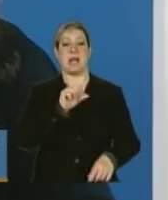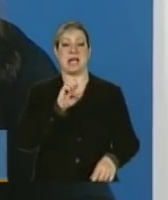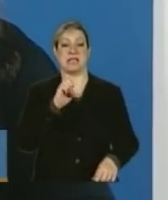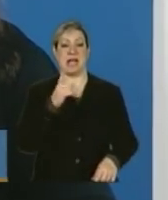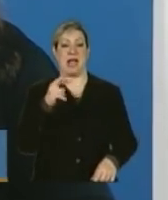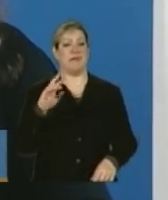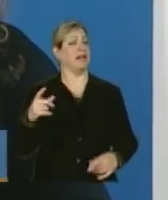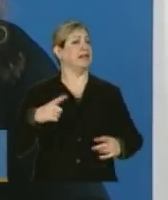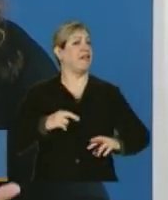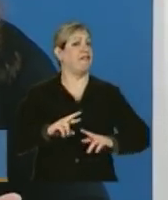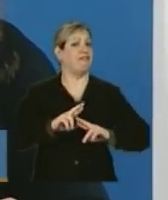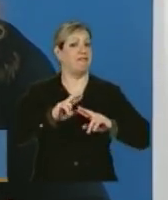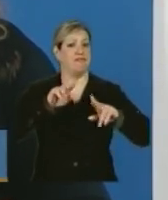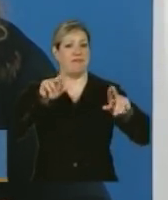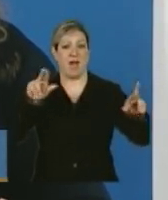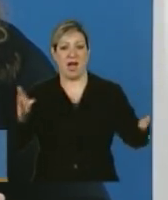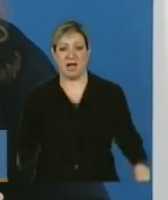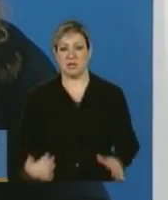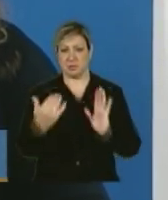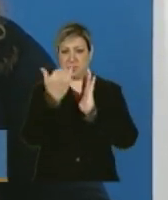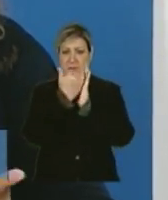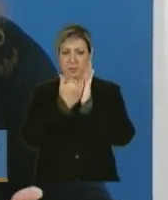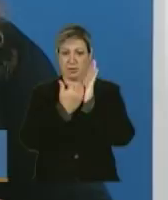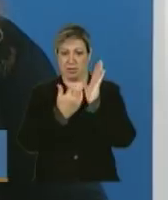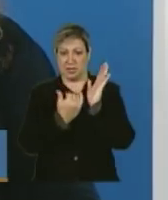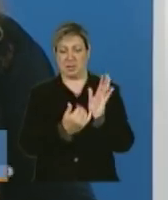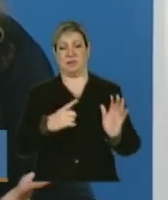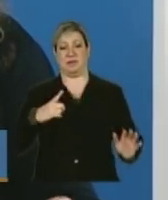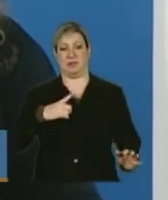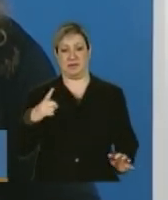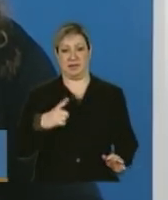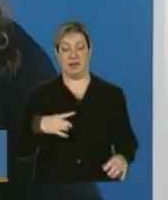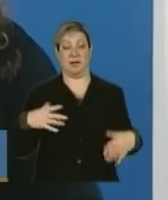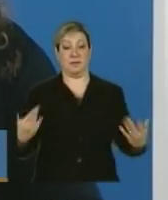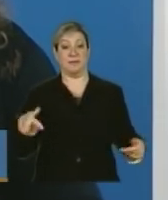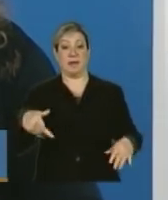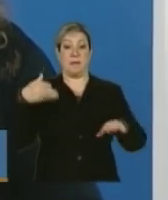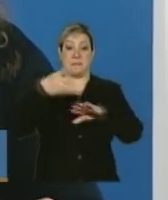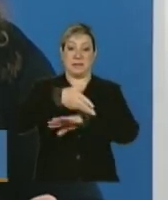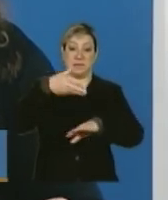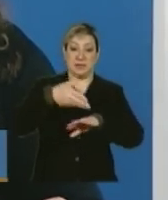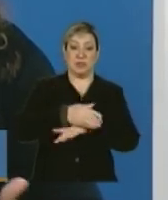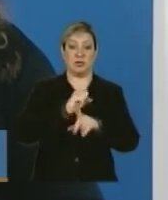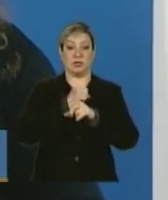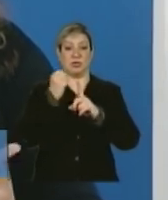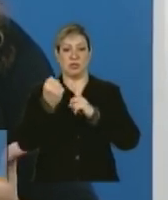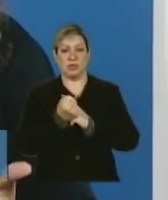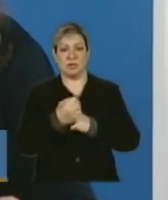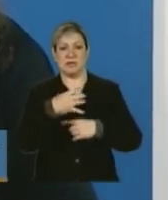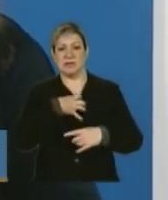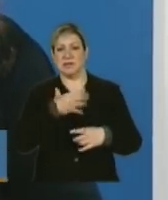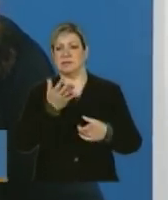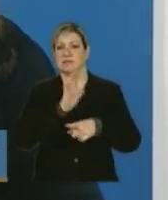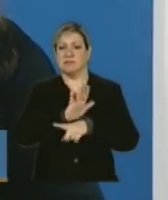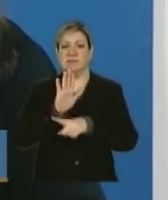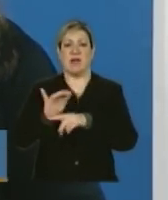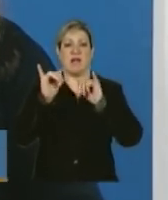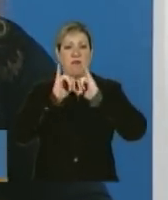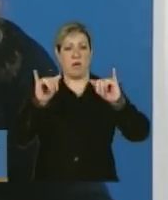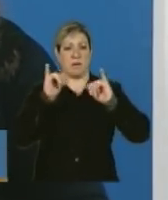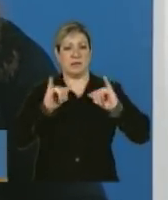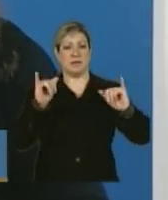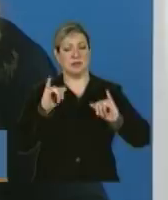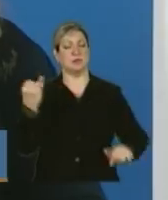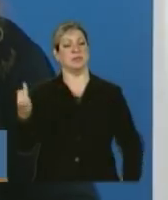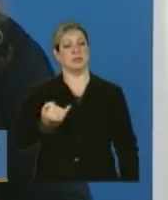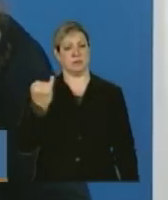vários os programas que usam. Essa, digamos assim, o controle social, a participação da sociedade na mobilização, na informação da população mais